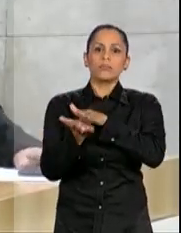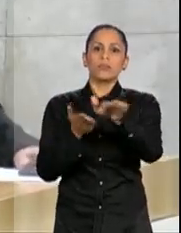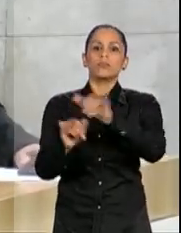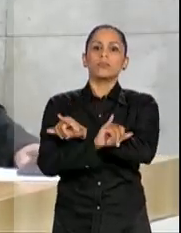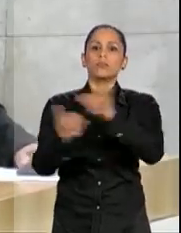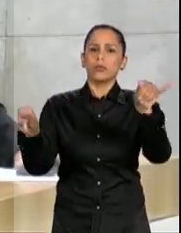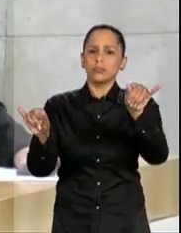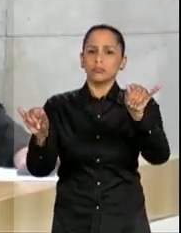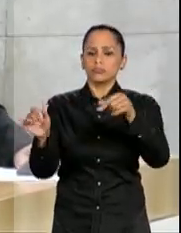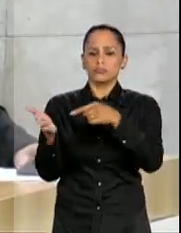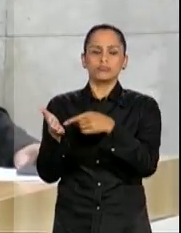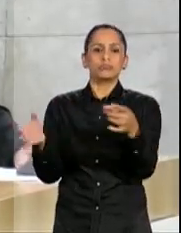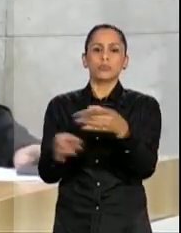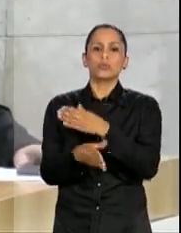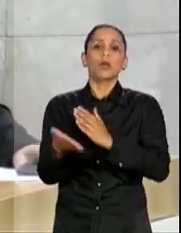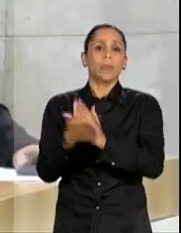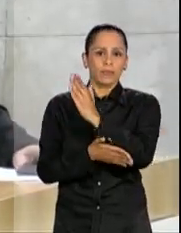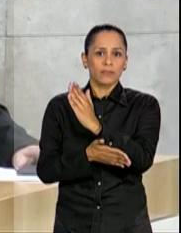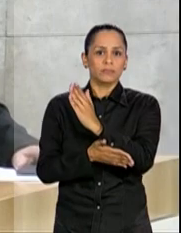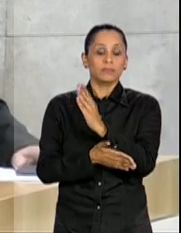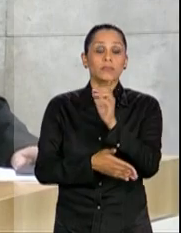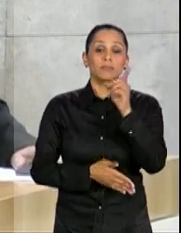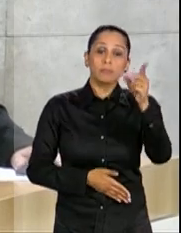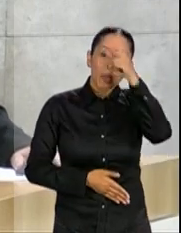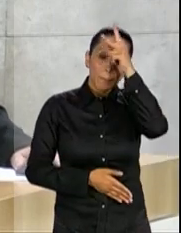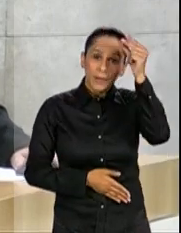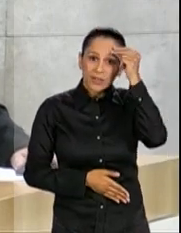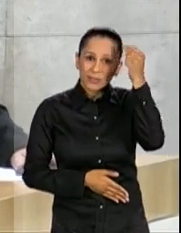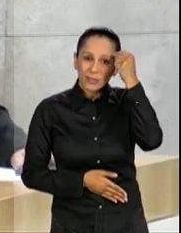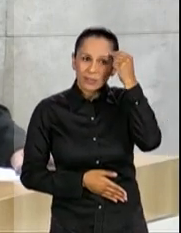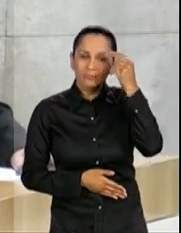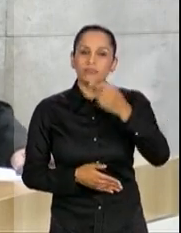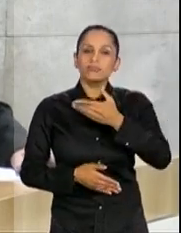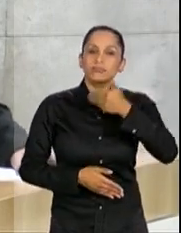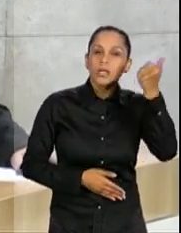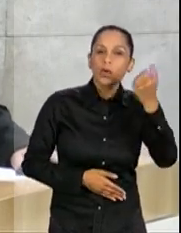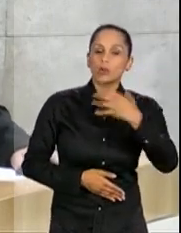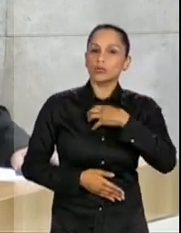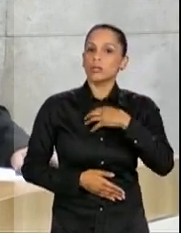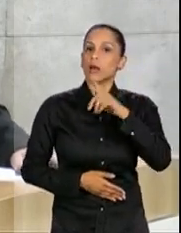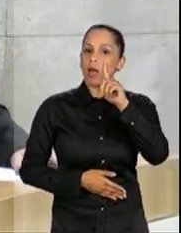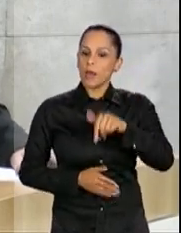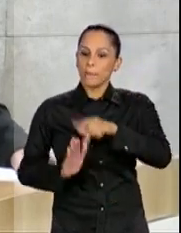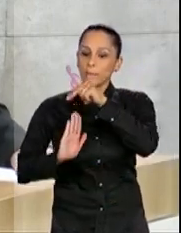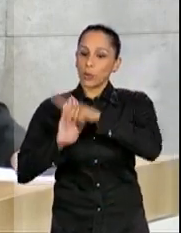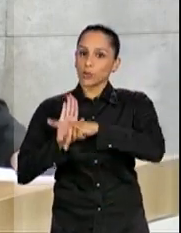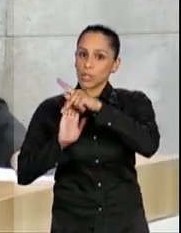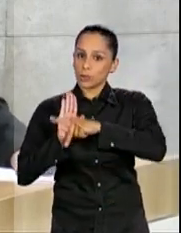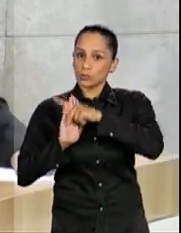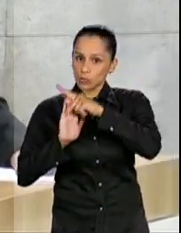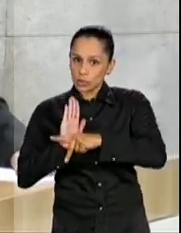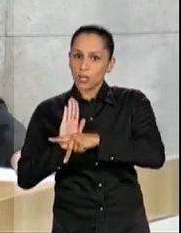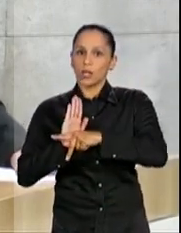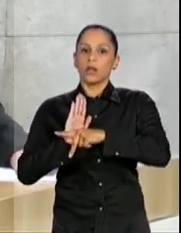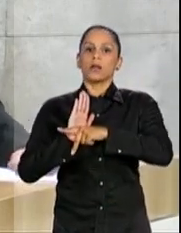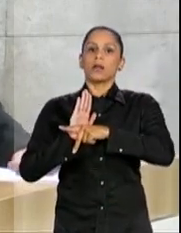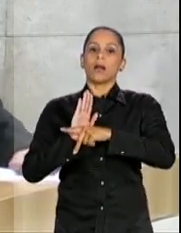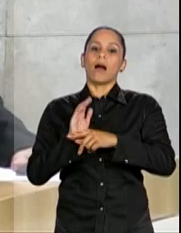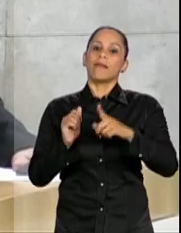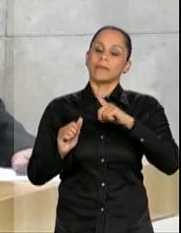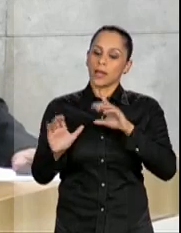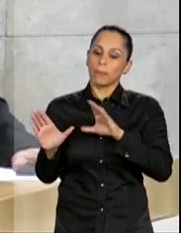Ele preferiu fazer isso na forma de um projeto de lei, que, obrigatoriamente, vai passar por todas as comissões da Câmara